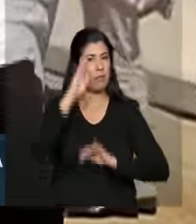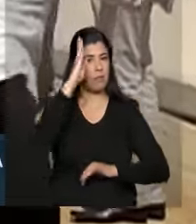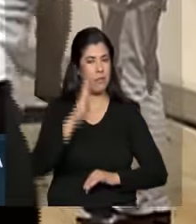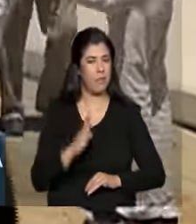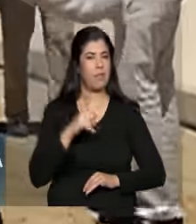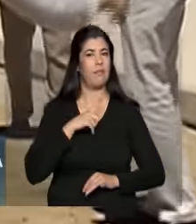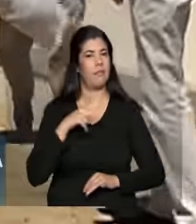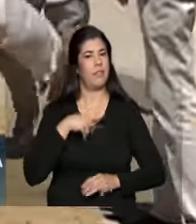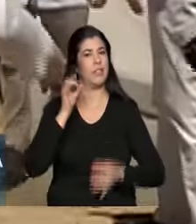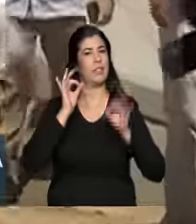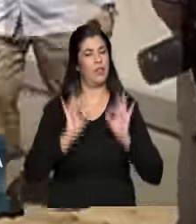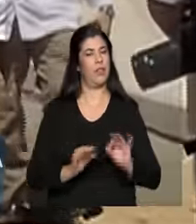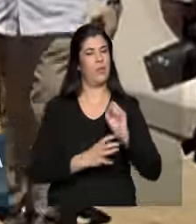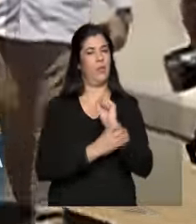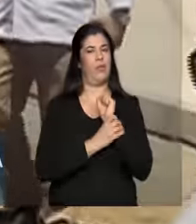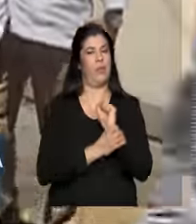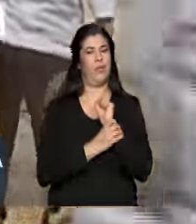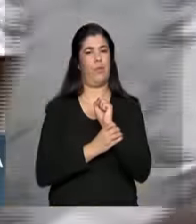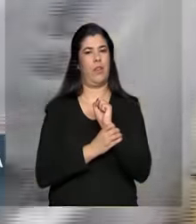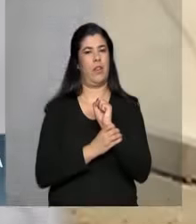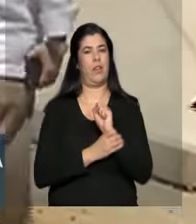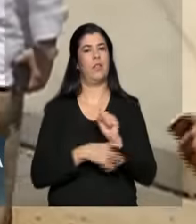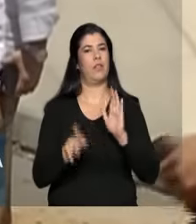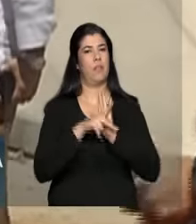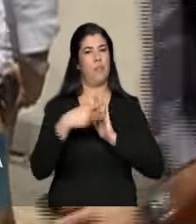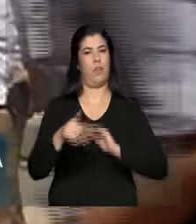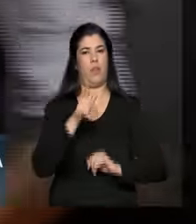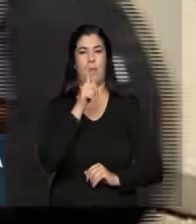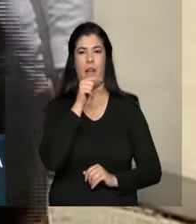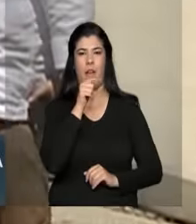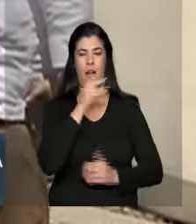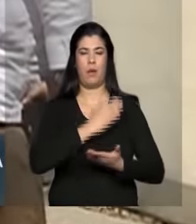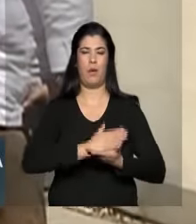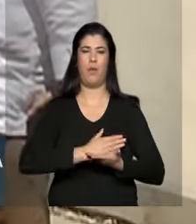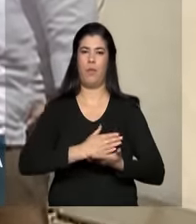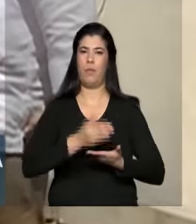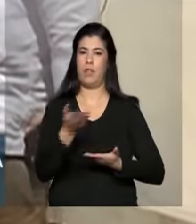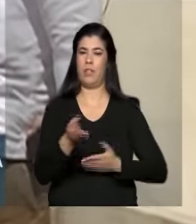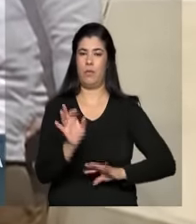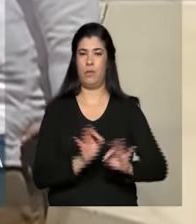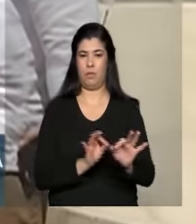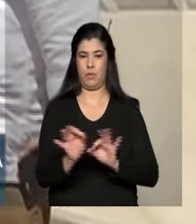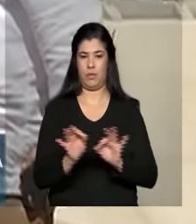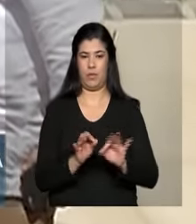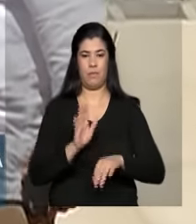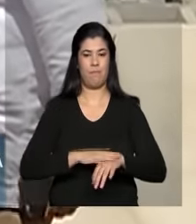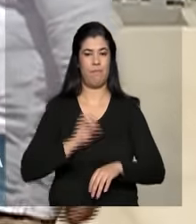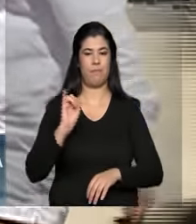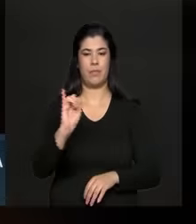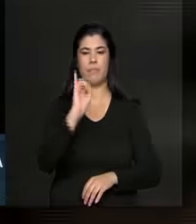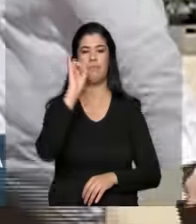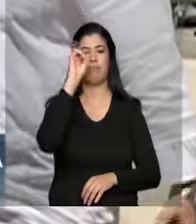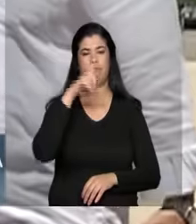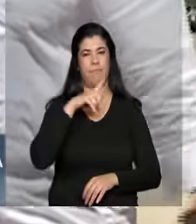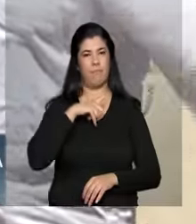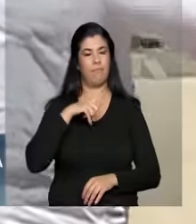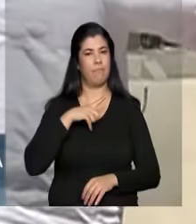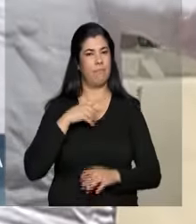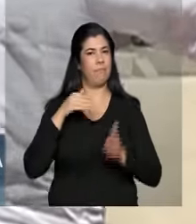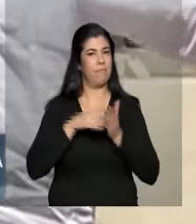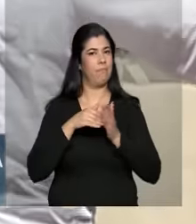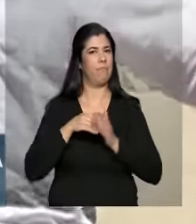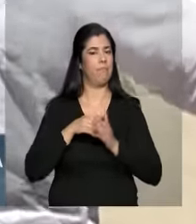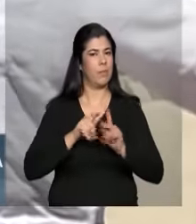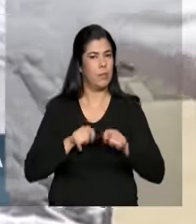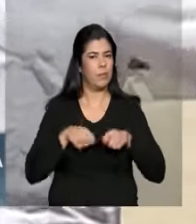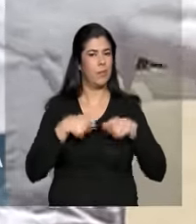que vão ter a garantia da segurança hídrica a partir deste projeto, que é um dos mais significativos